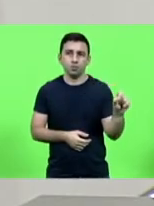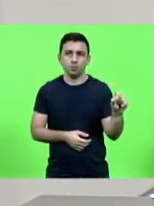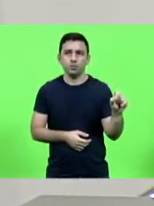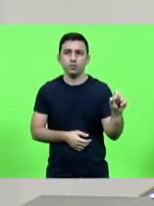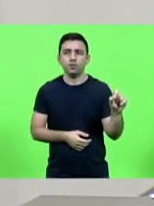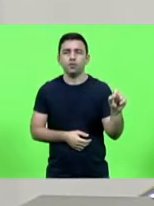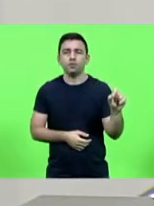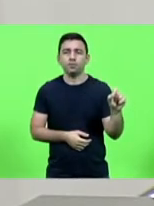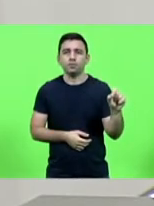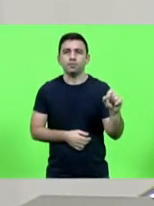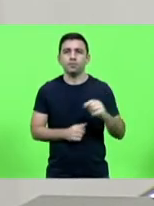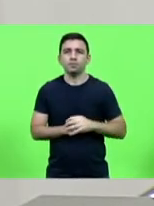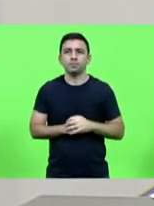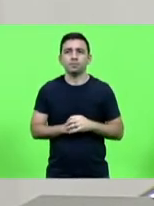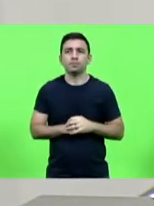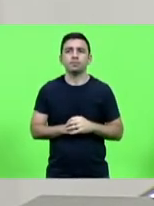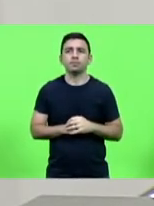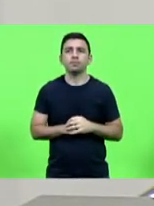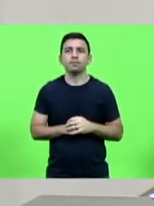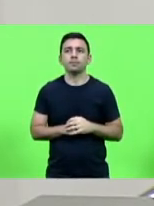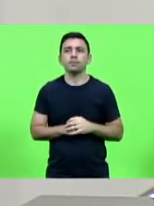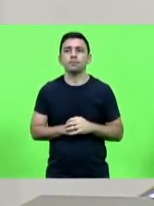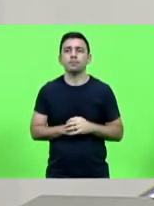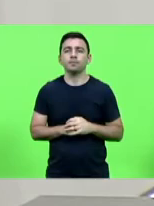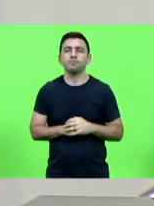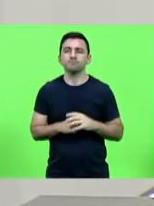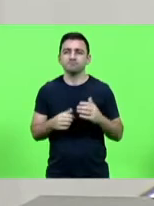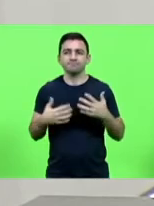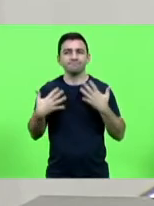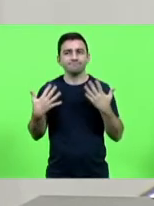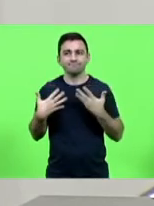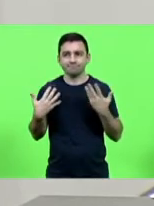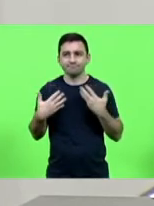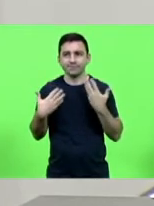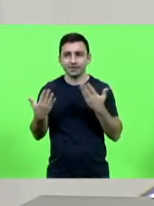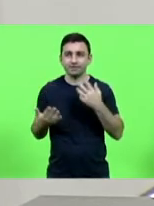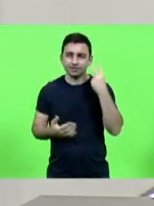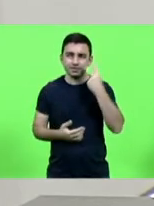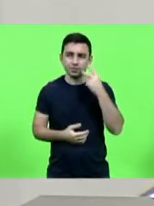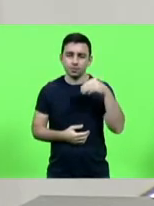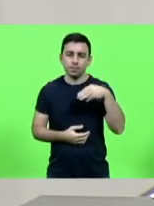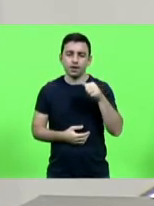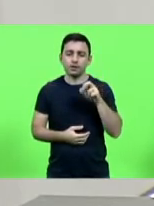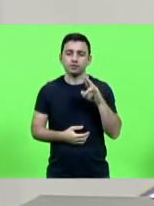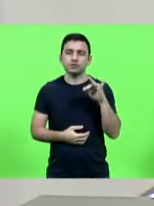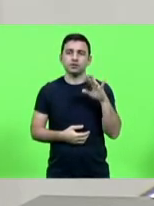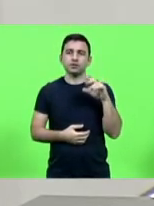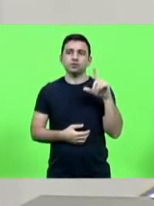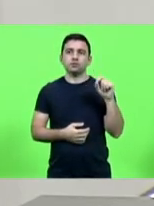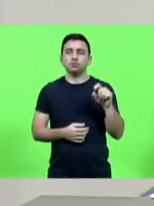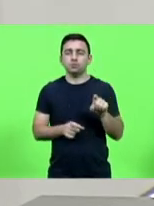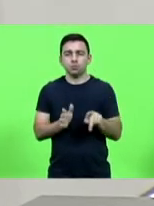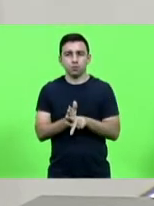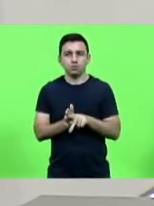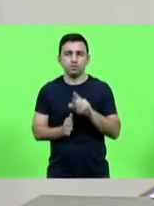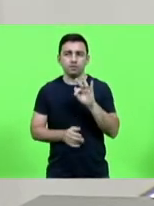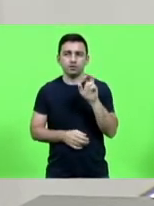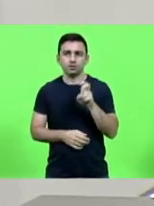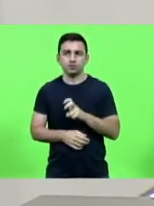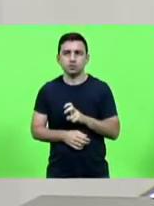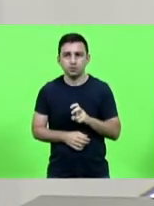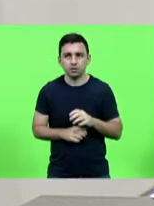Stefani então uma alegria o vereador Marciano dos Santos e Faxinal dos Guedes e de